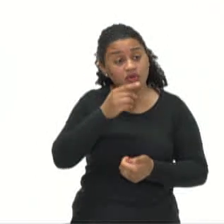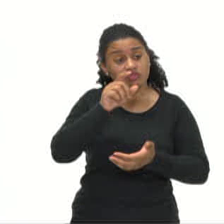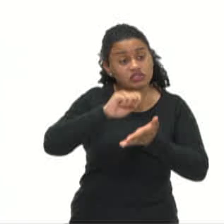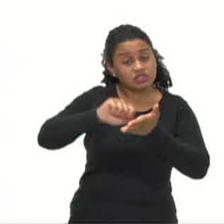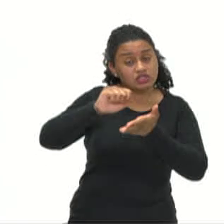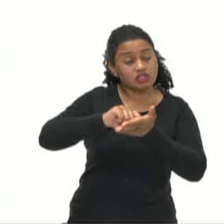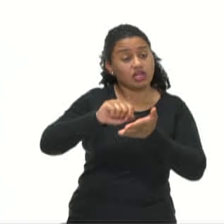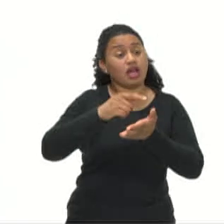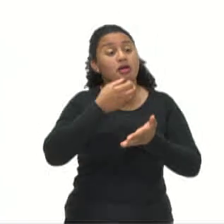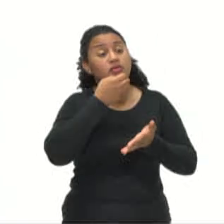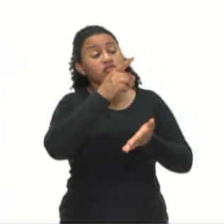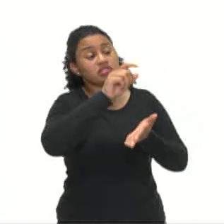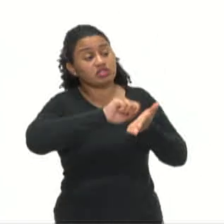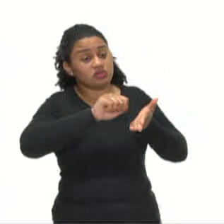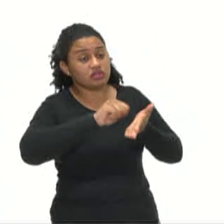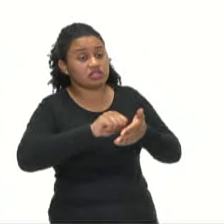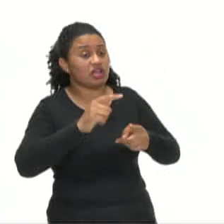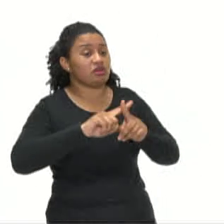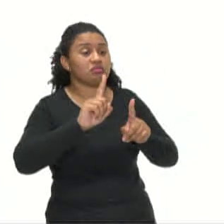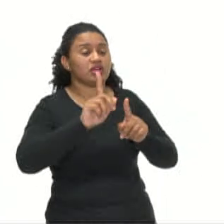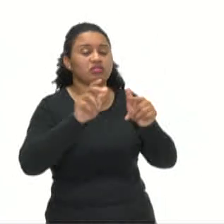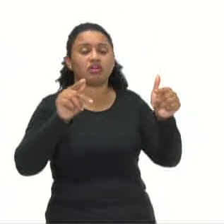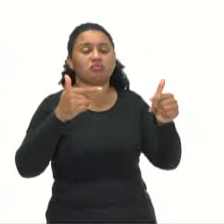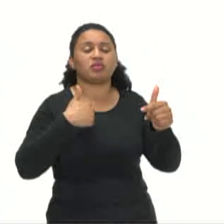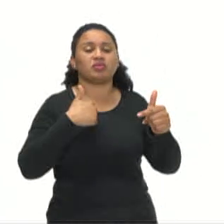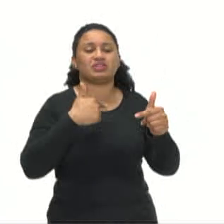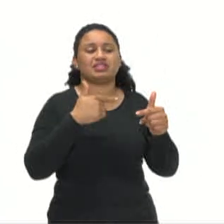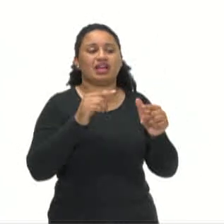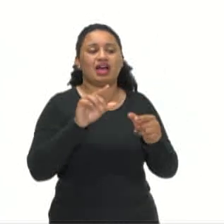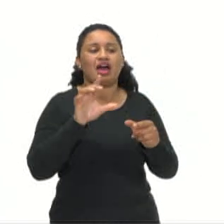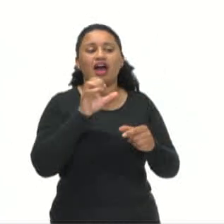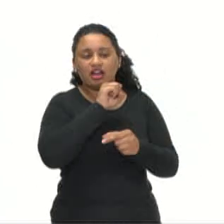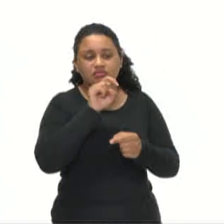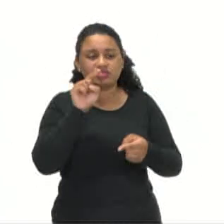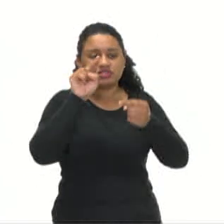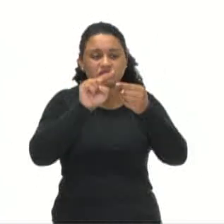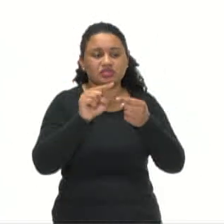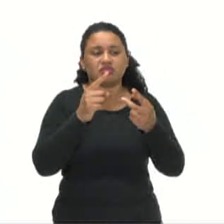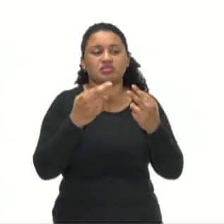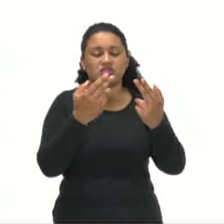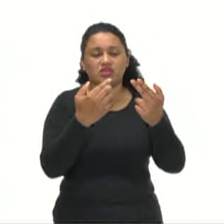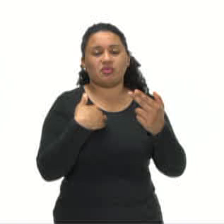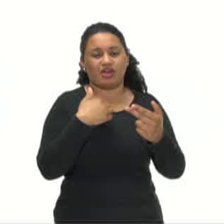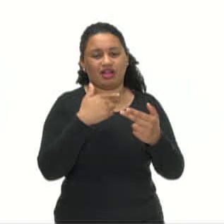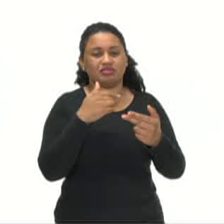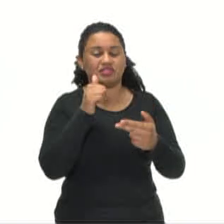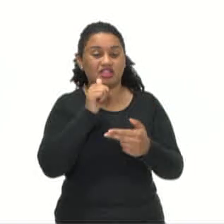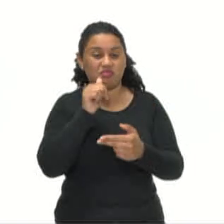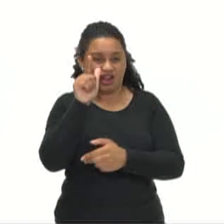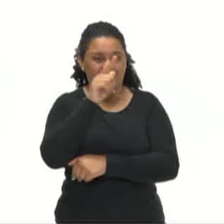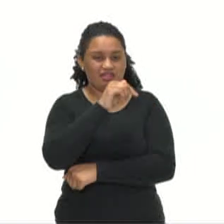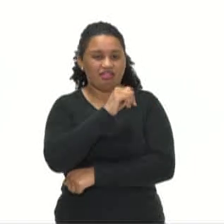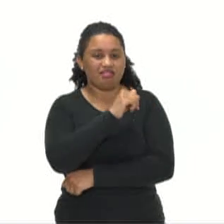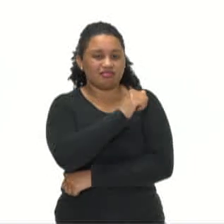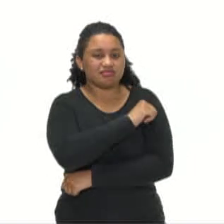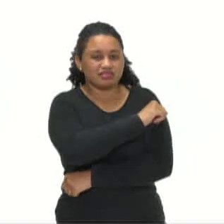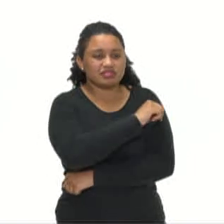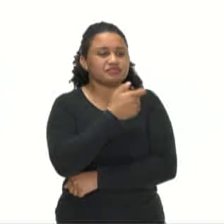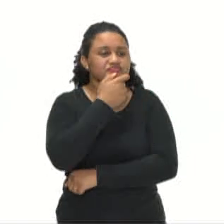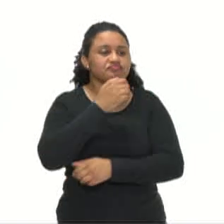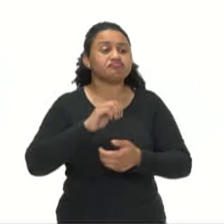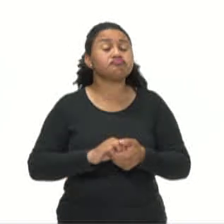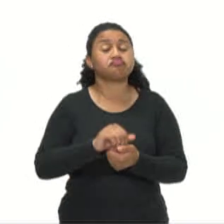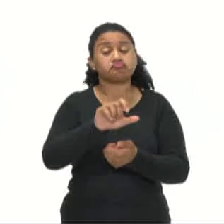disse ela, porque não será uma mensagem tão curta como essa da inglesa. Ele apanhou um